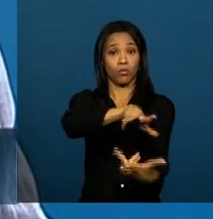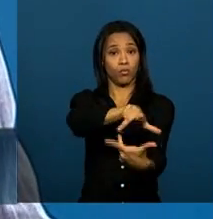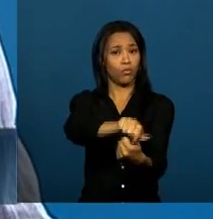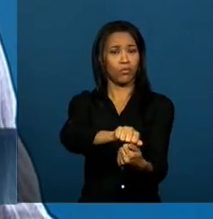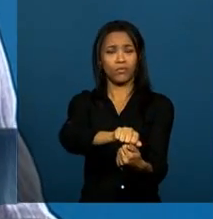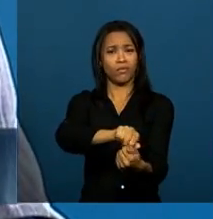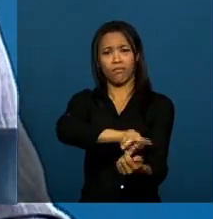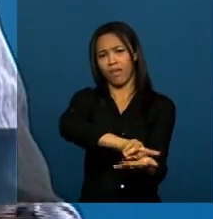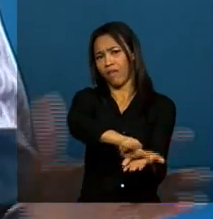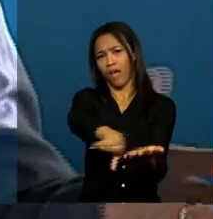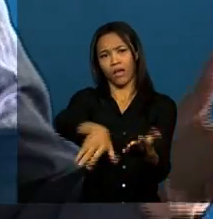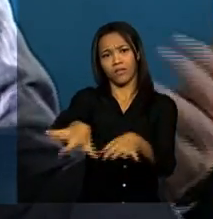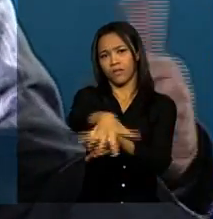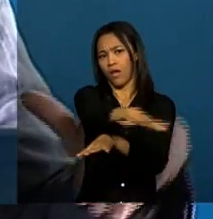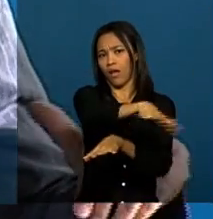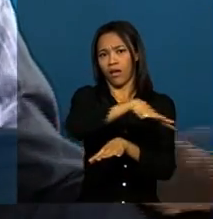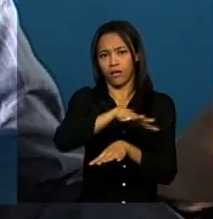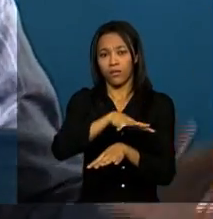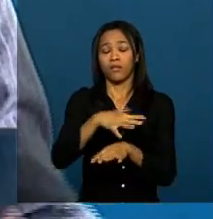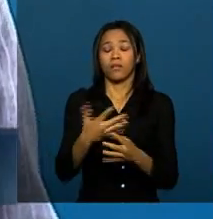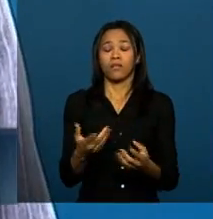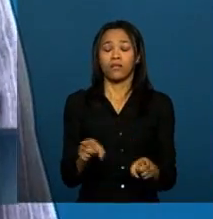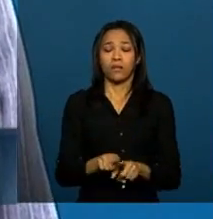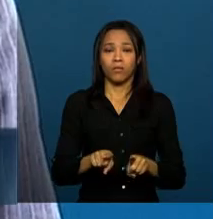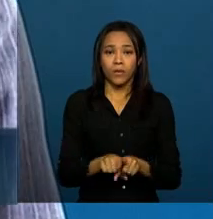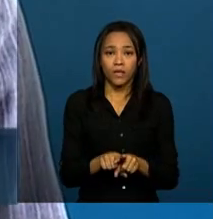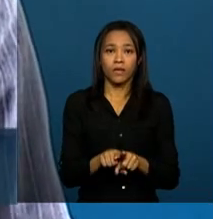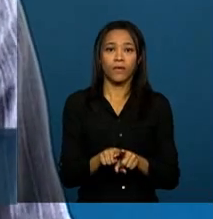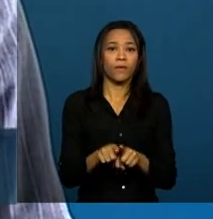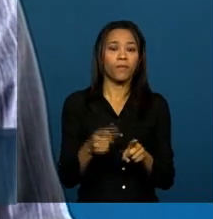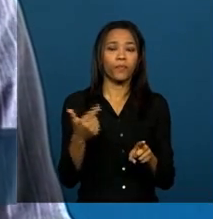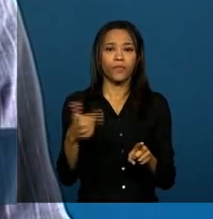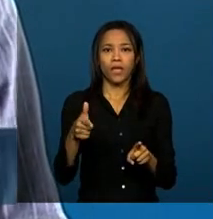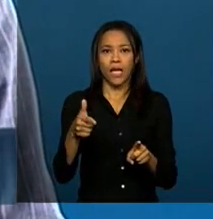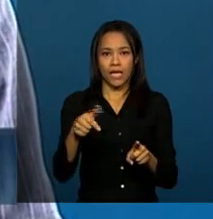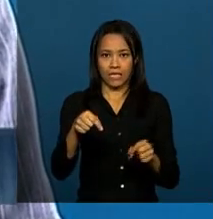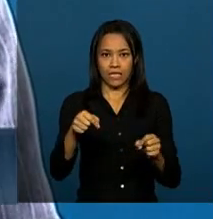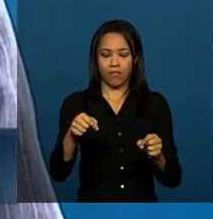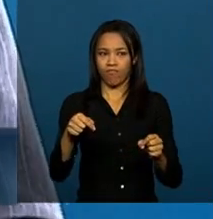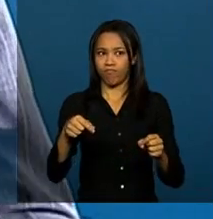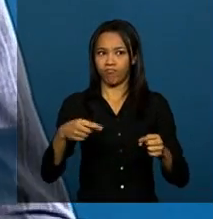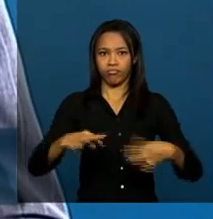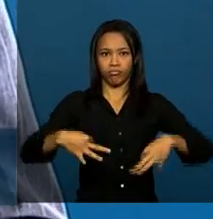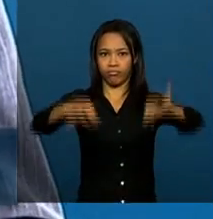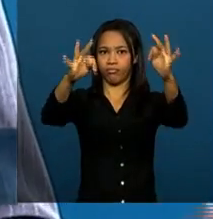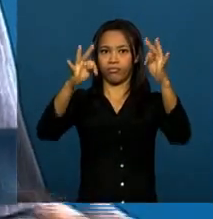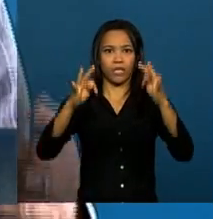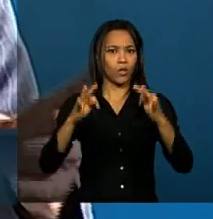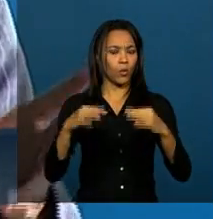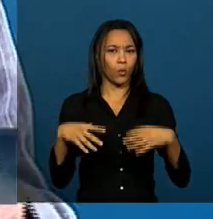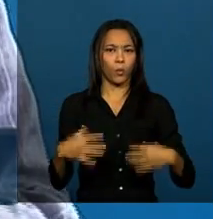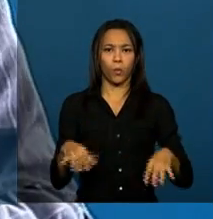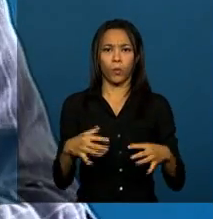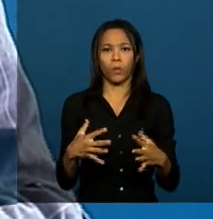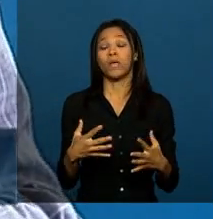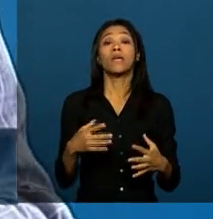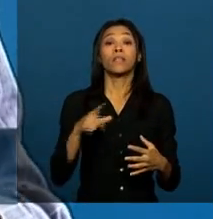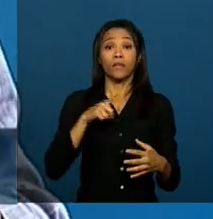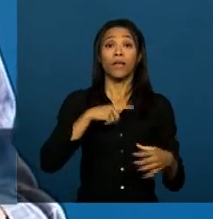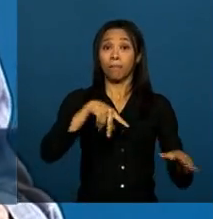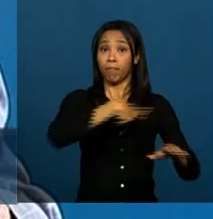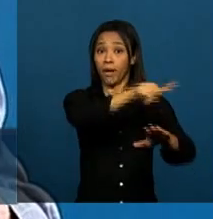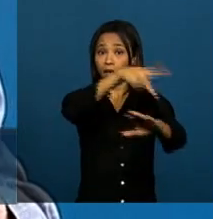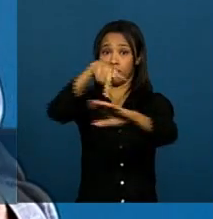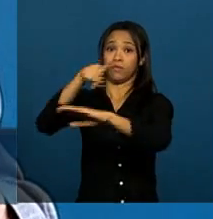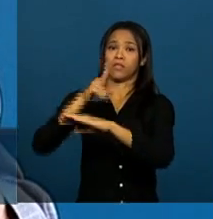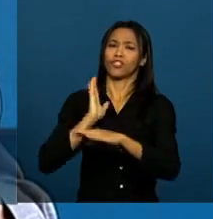relações. A agenda que essa revolução tecnológica nos coloca é incontornável. Tem países, inclusive, que